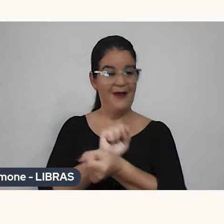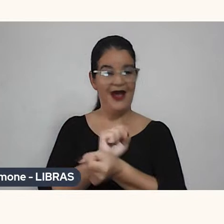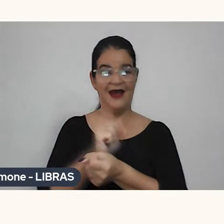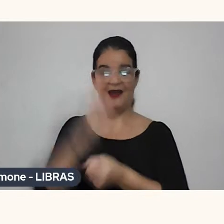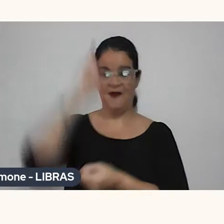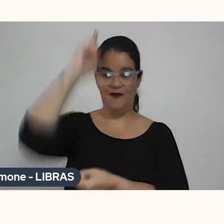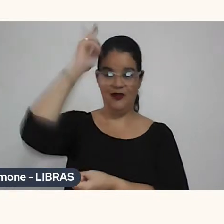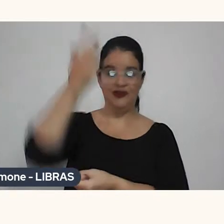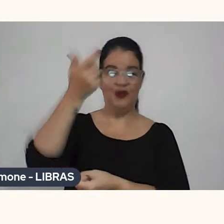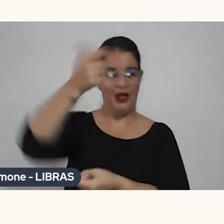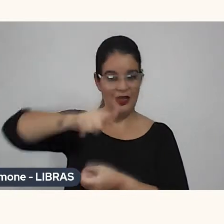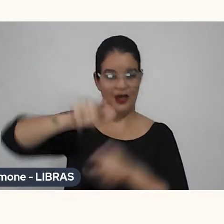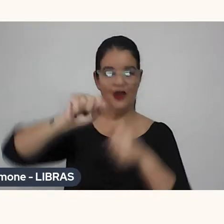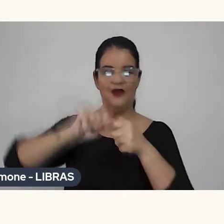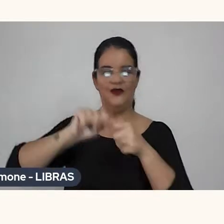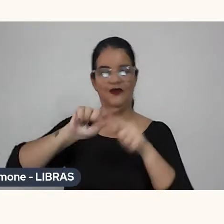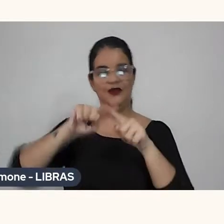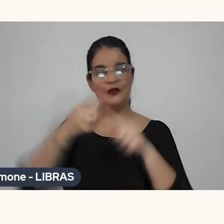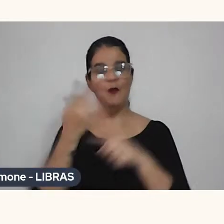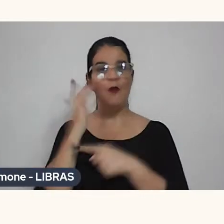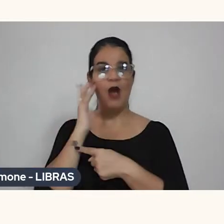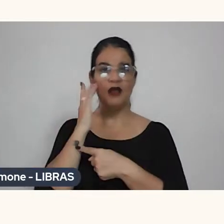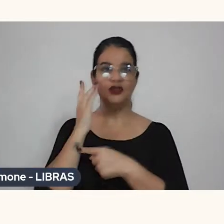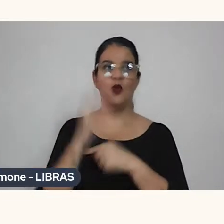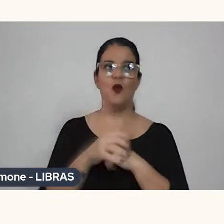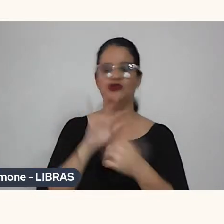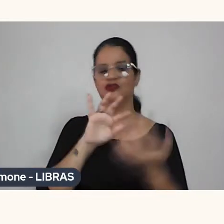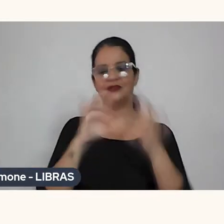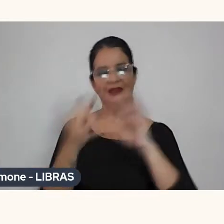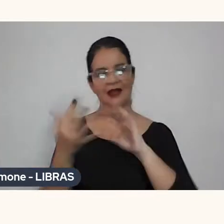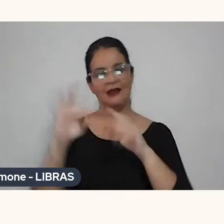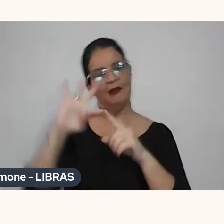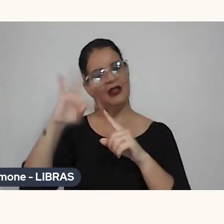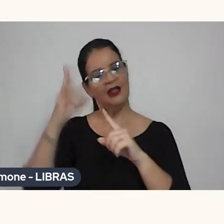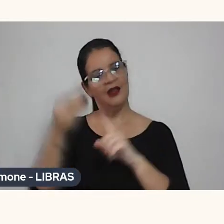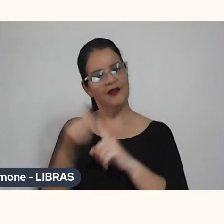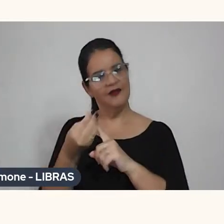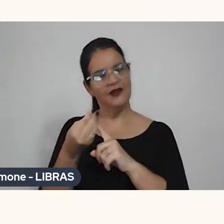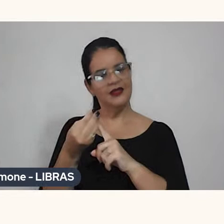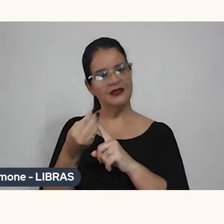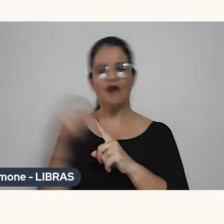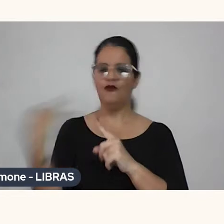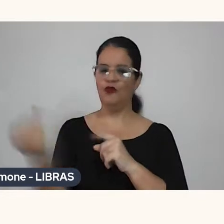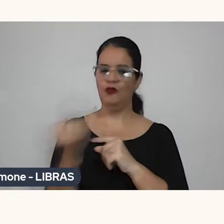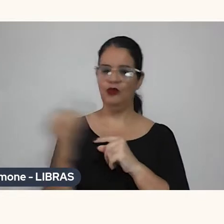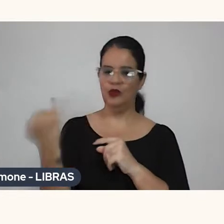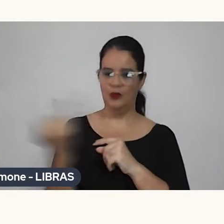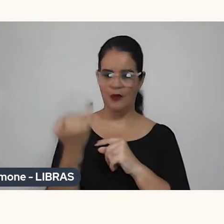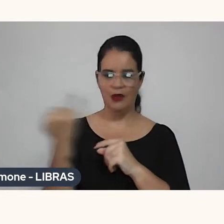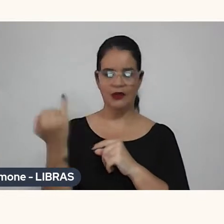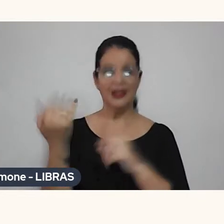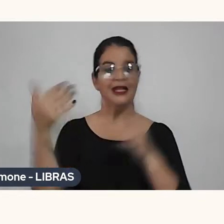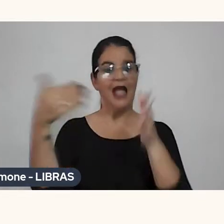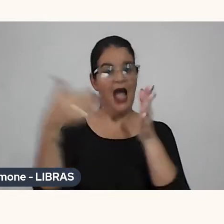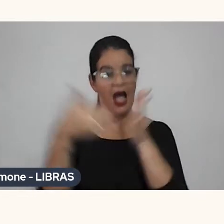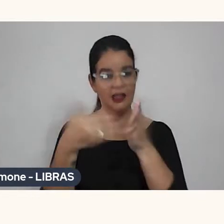novo, mas eu acho que, de certa maneira, a física foi importante até como